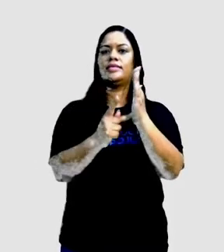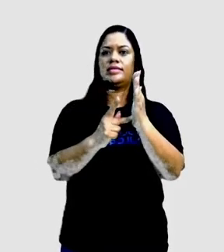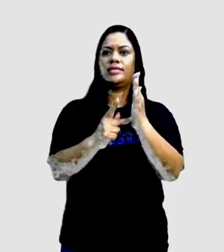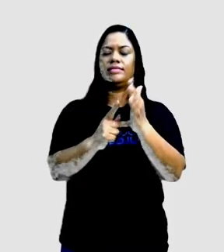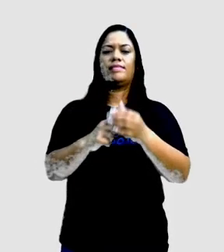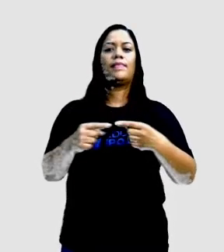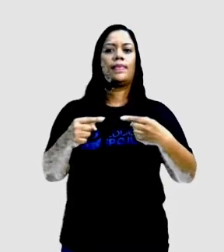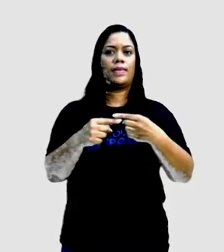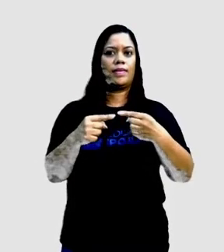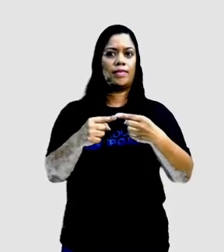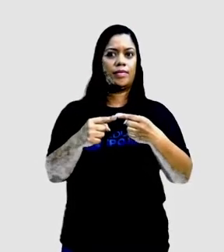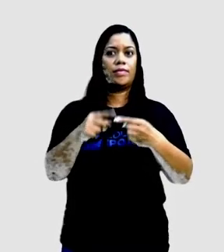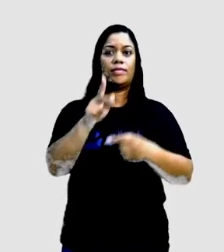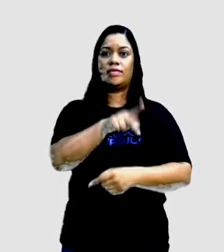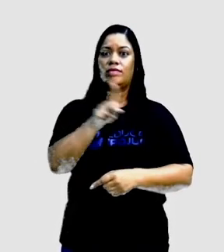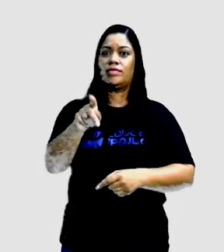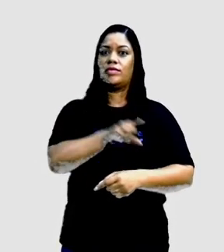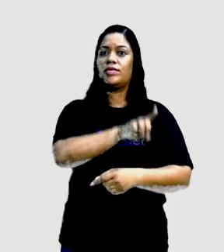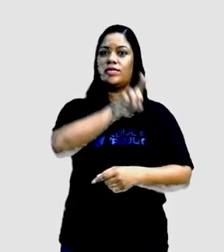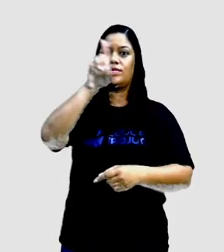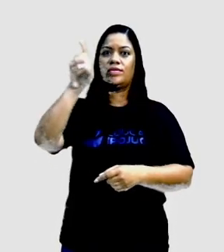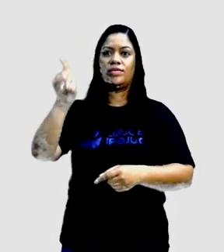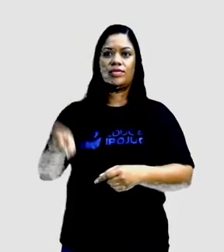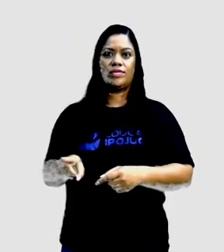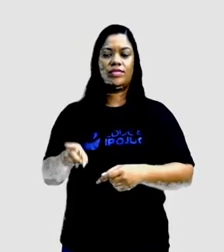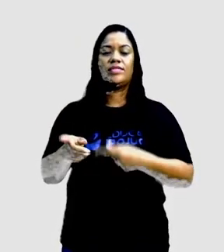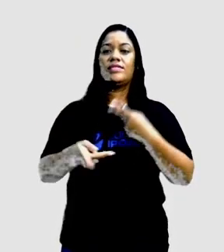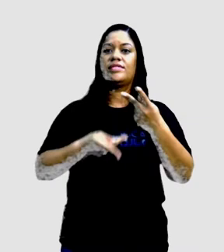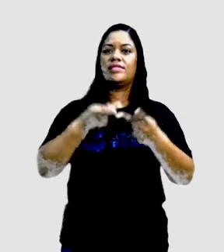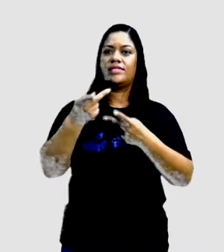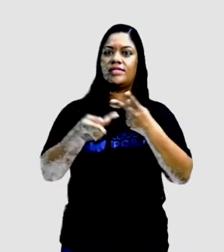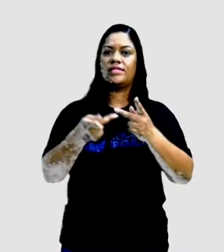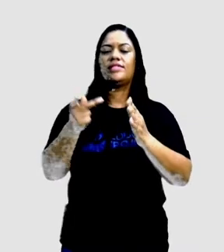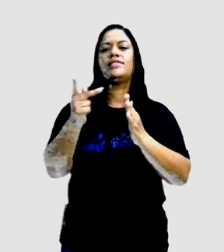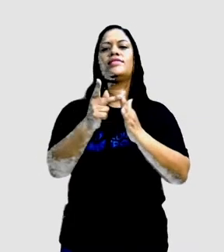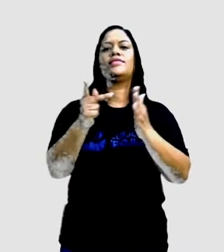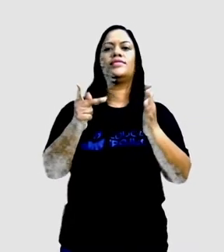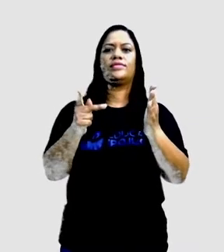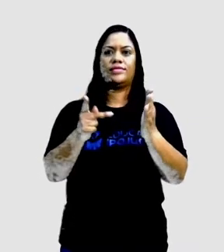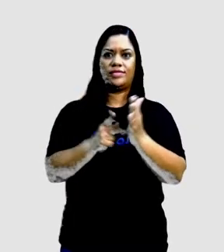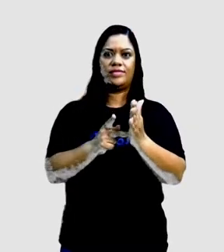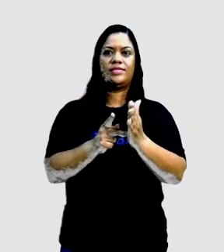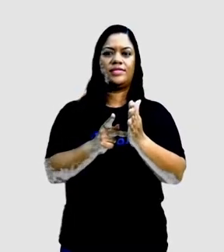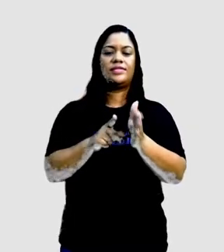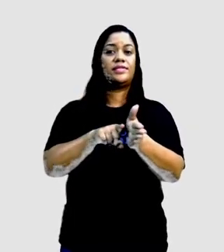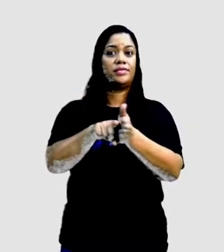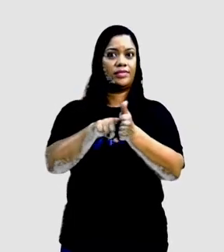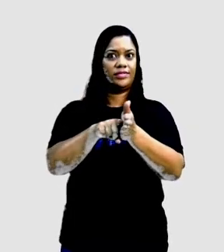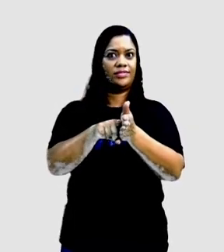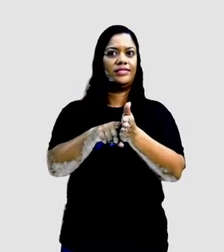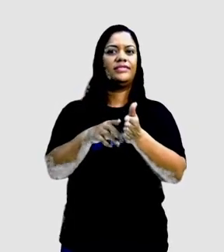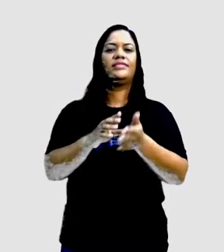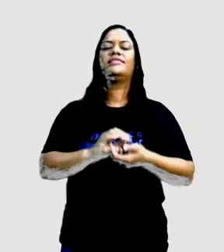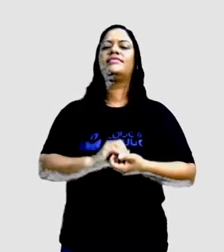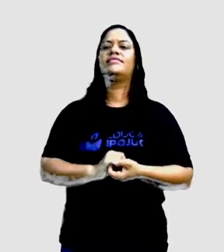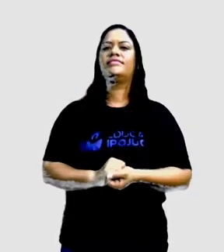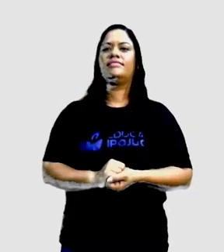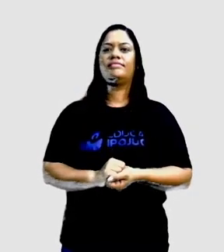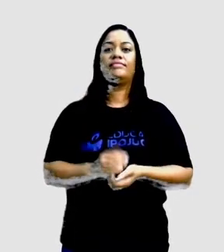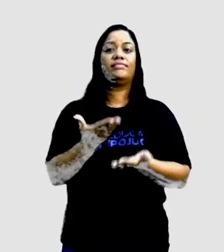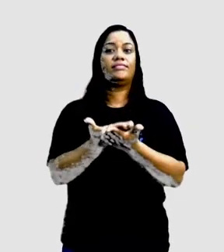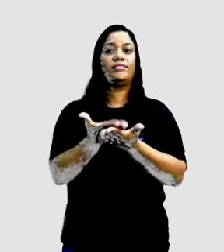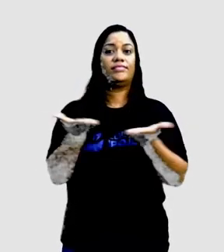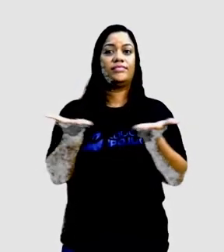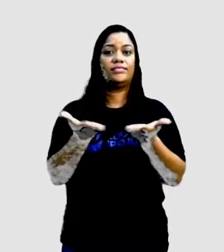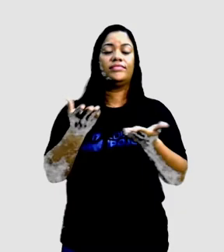Combine com o seu professor um dia para um recital dos poemas pesquisados. E aí na aula de